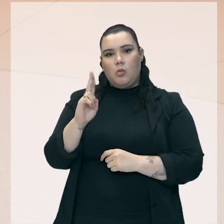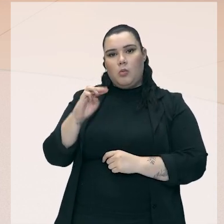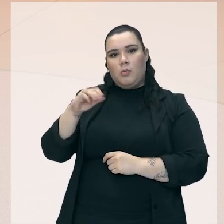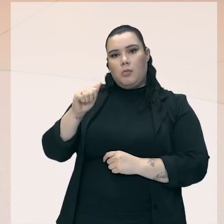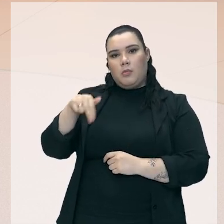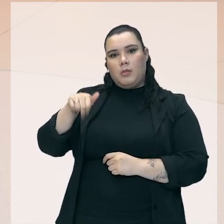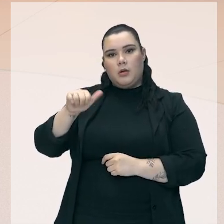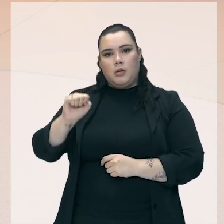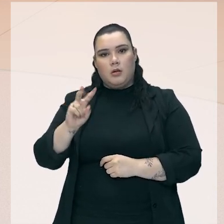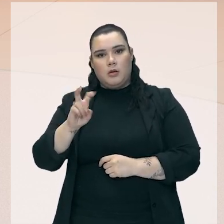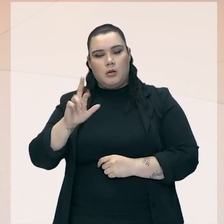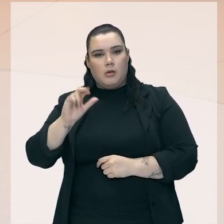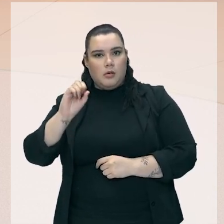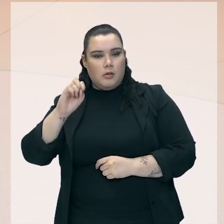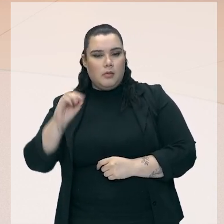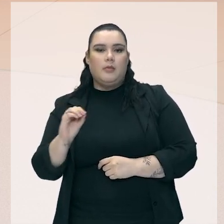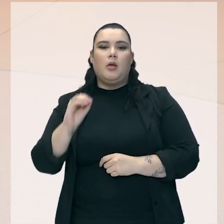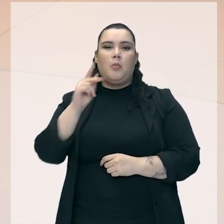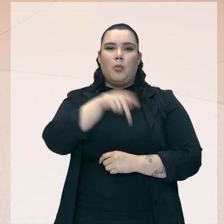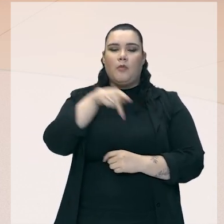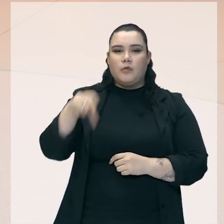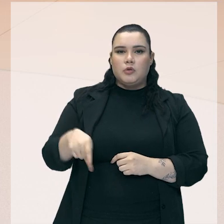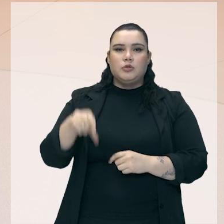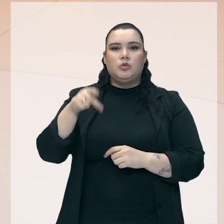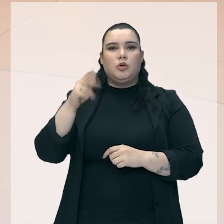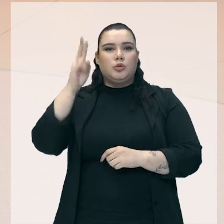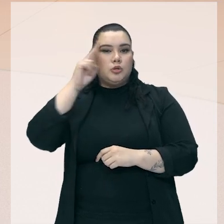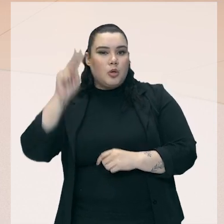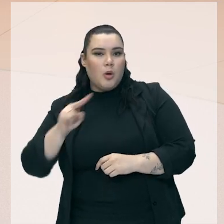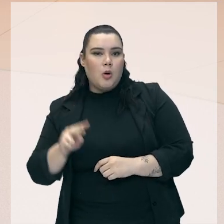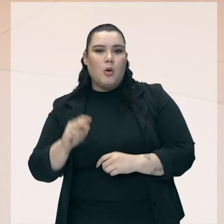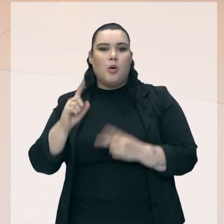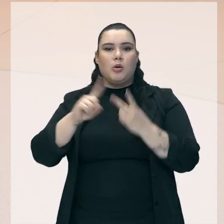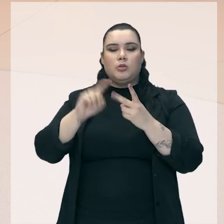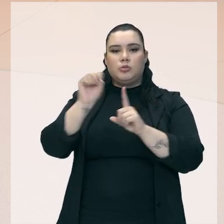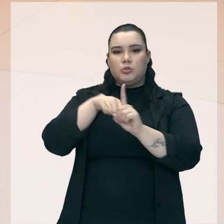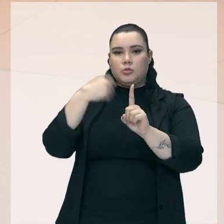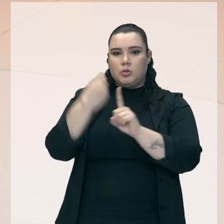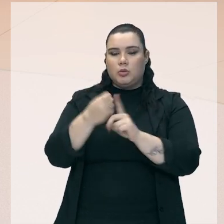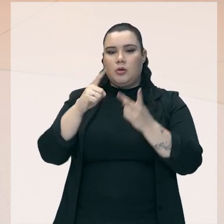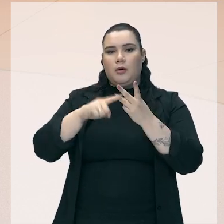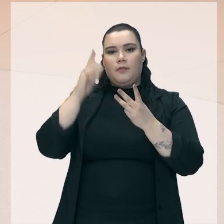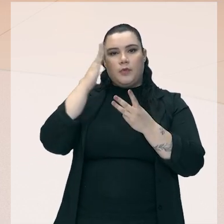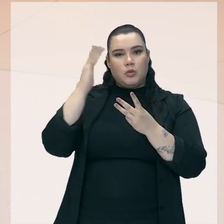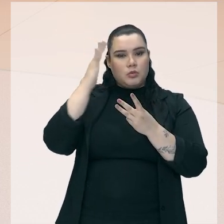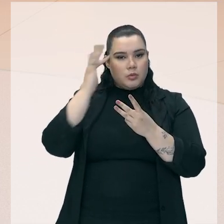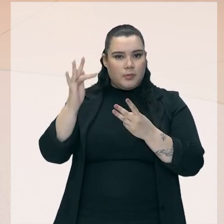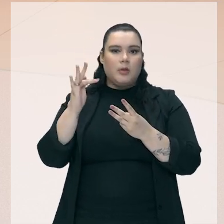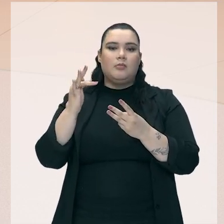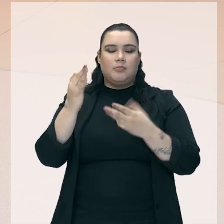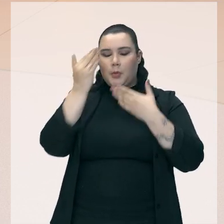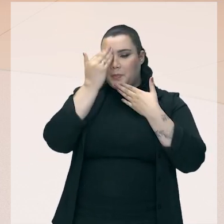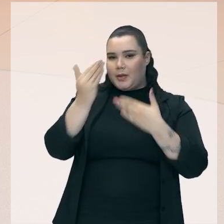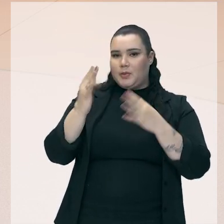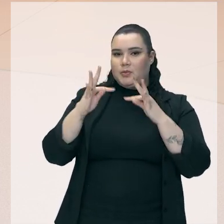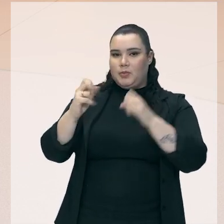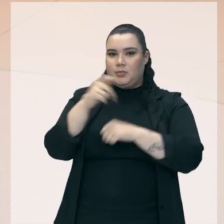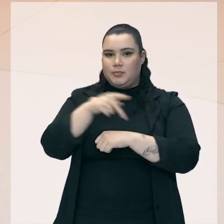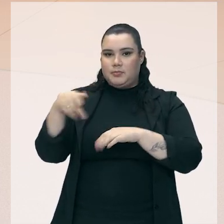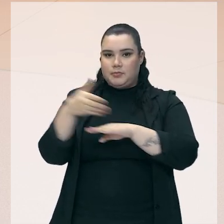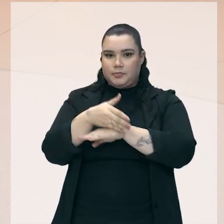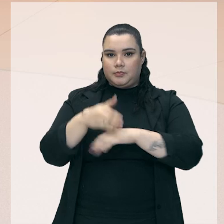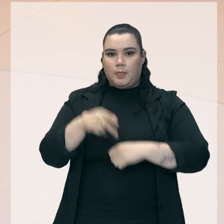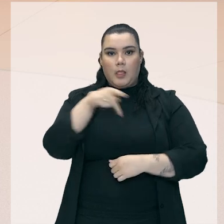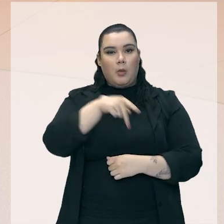dos colegas professores de história, sociologia, filosofia, mas desde já, eu agradeço a participação de todos eles aqui, e o professor